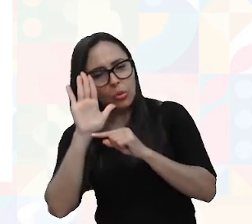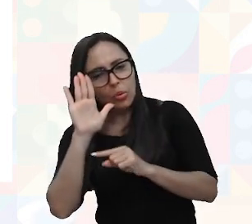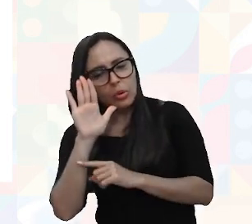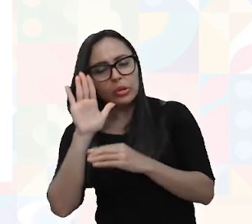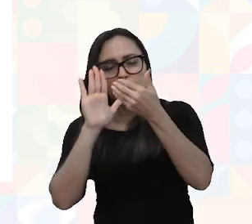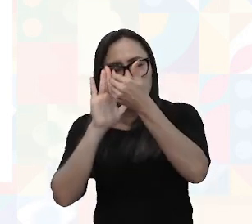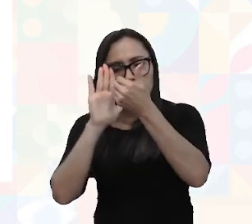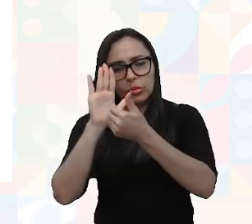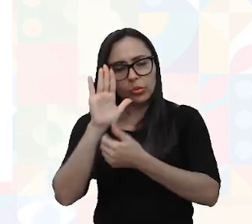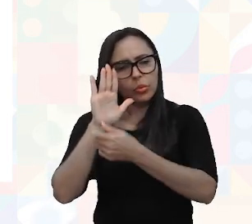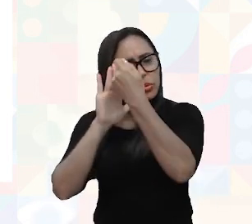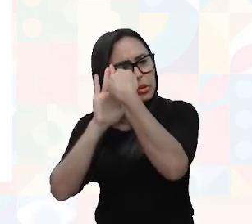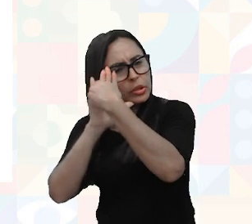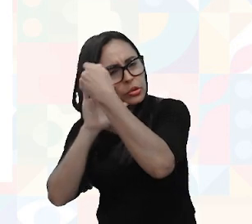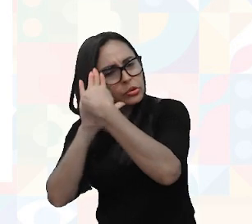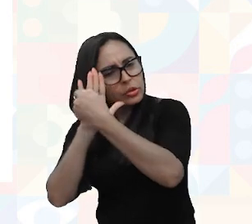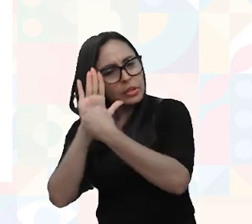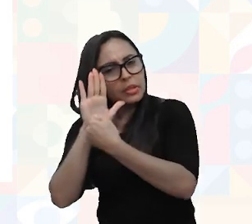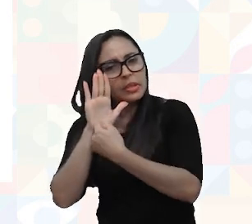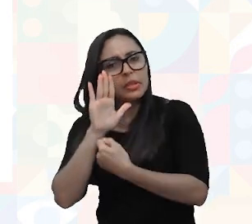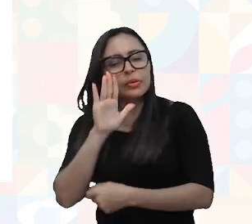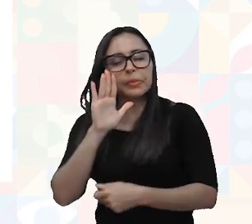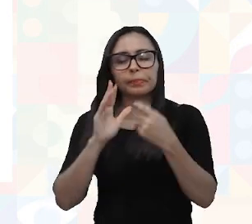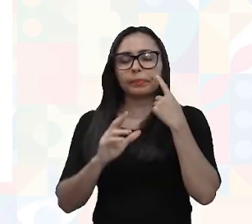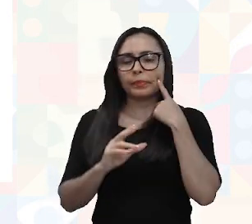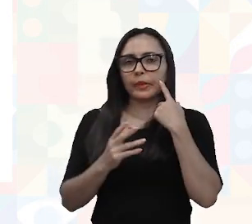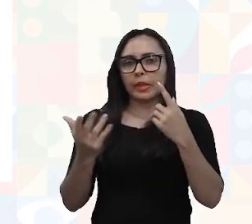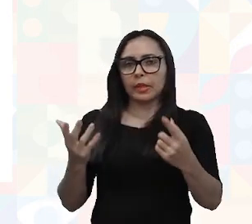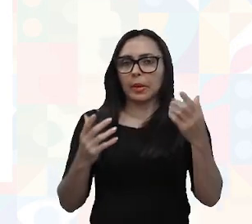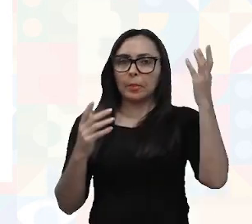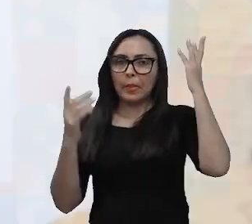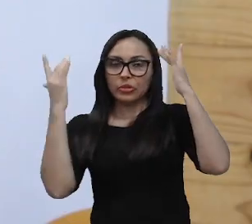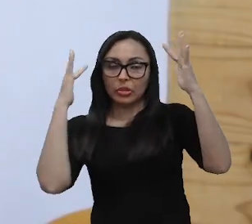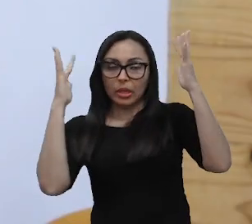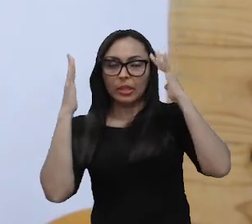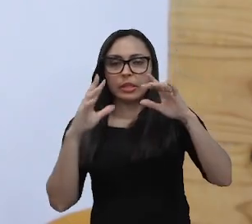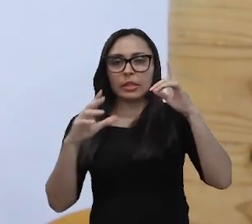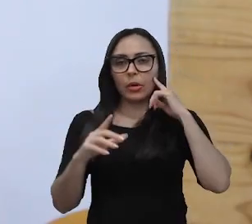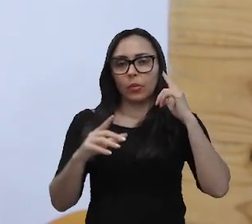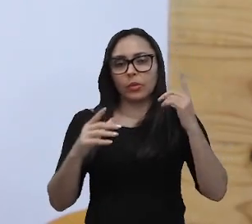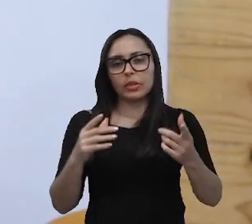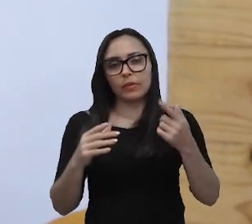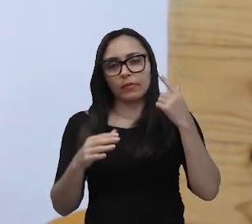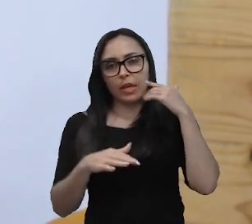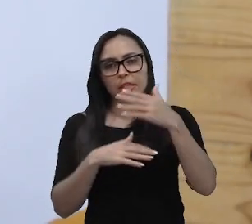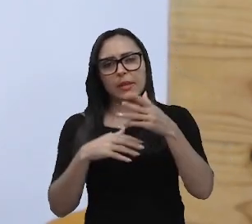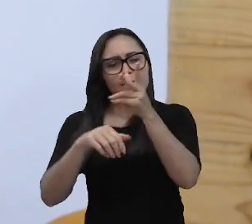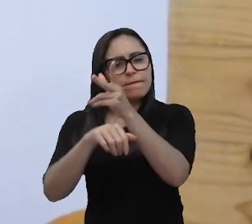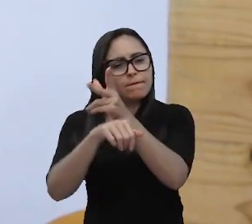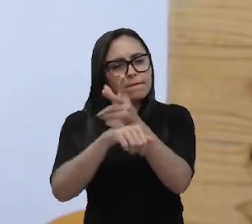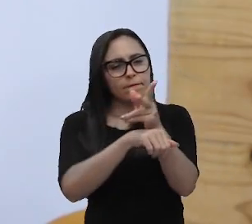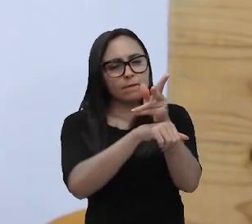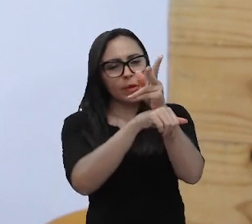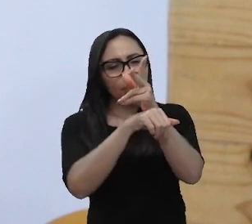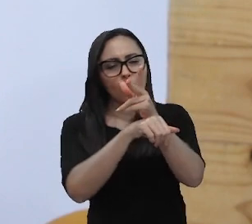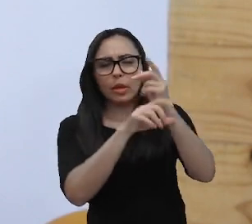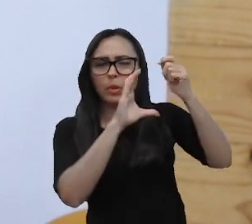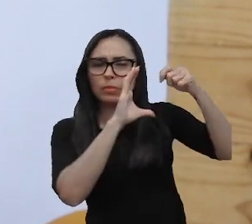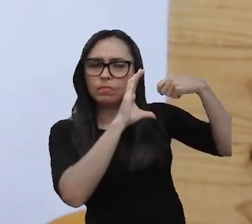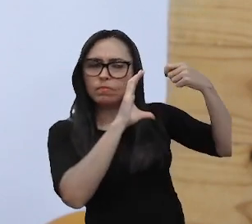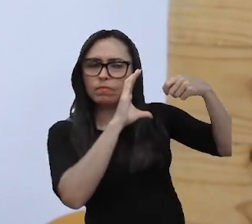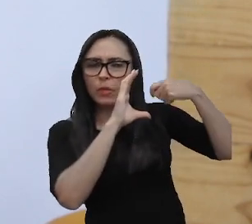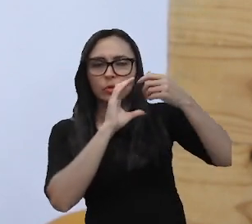escritas e imageticamente escritas, onde vai ser filmada a sua narrativa.